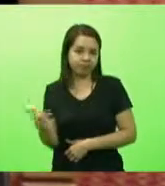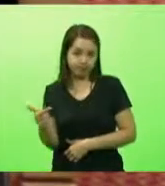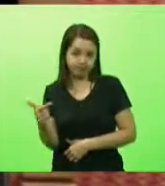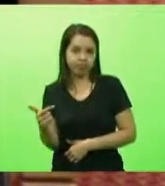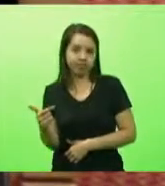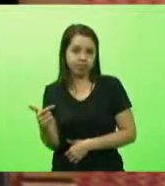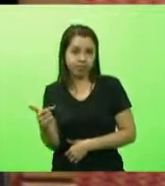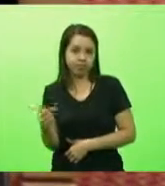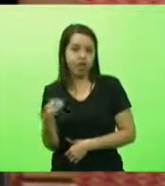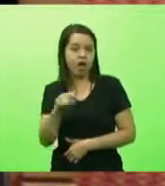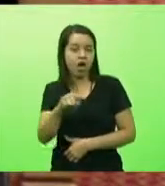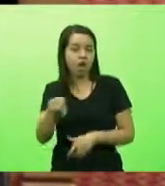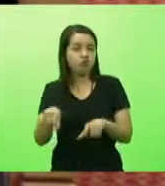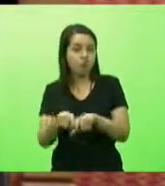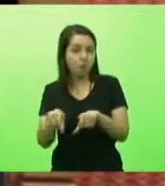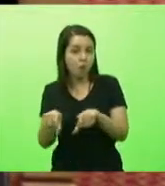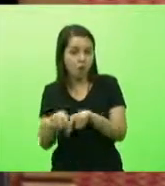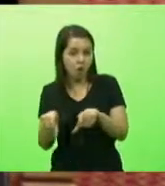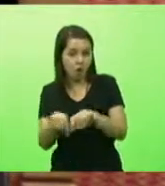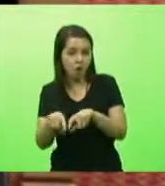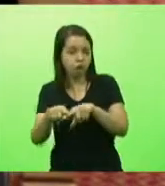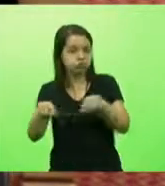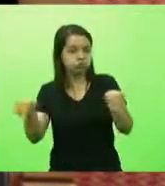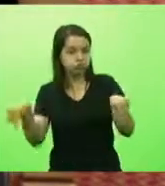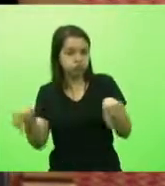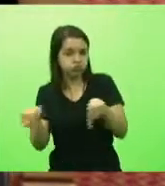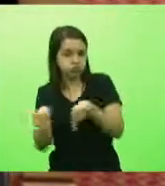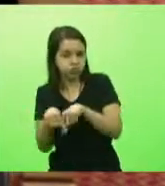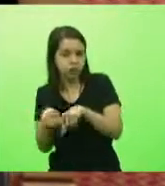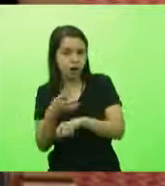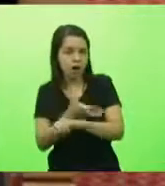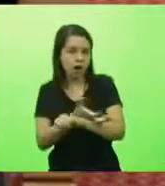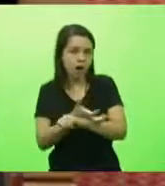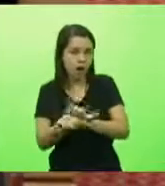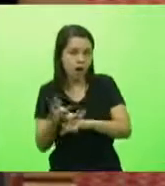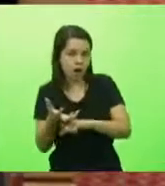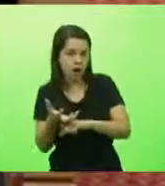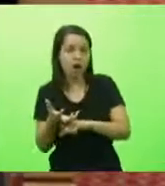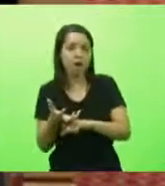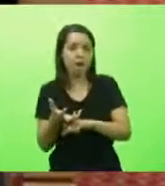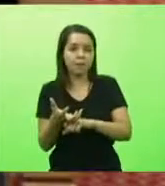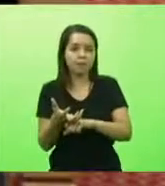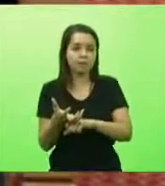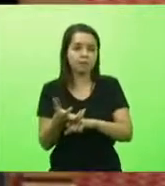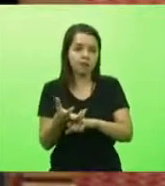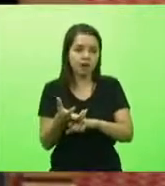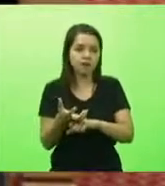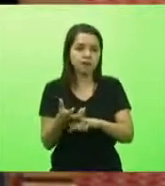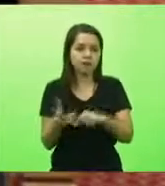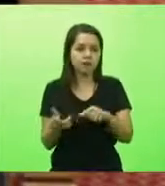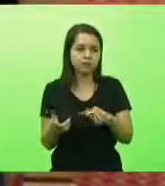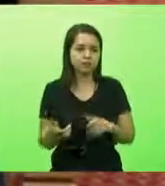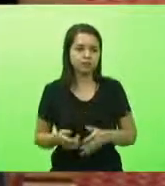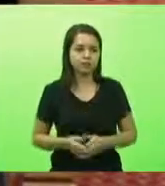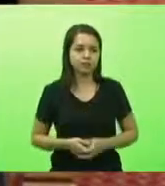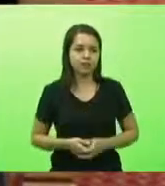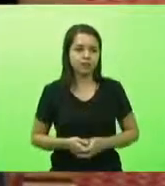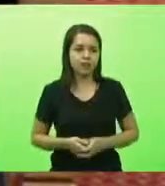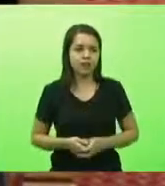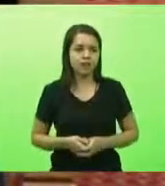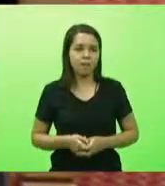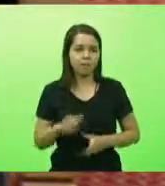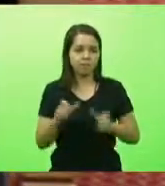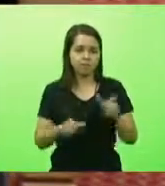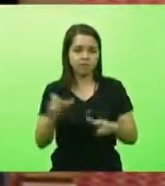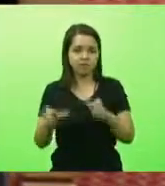essas quadras de futebol sete, grama sintética, onde pessoas conhecidas, como disse